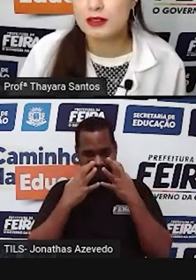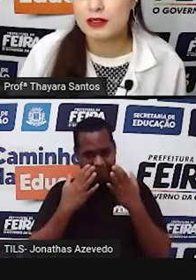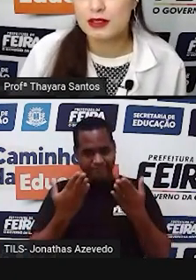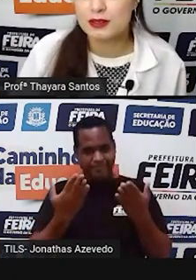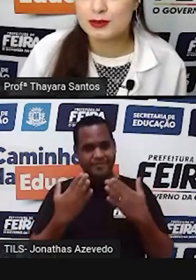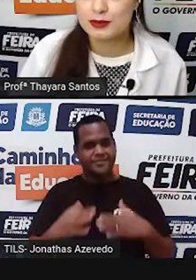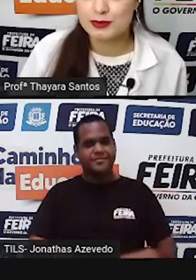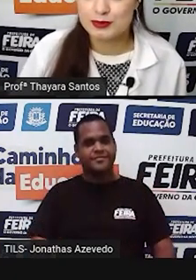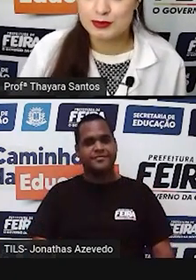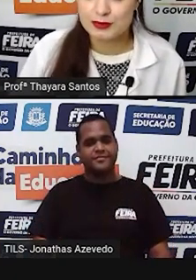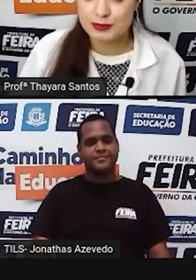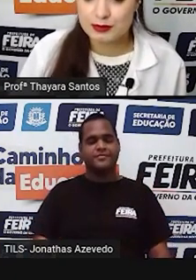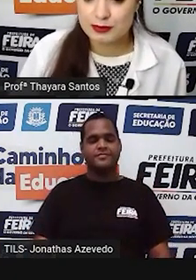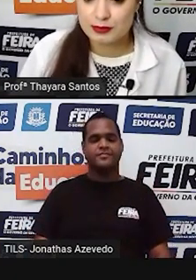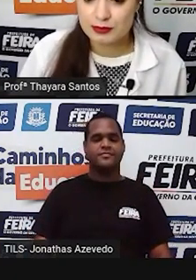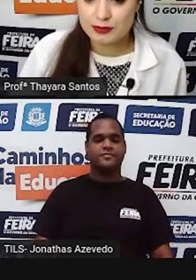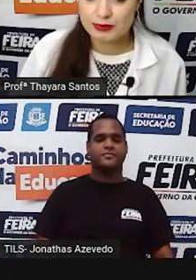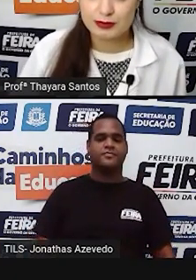lado.